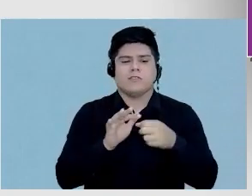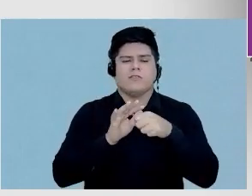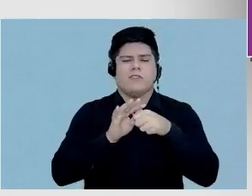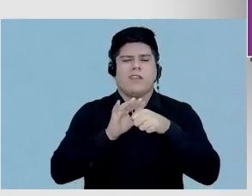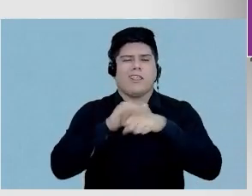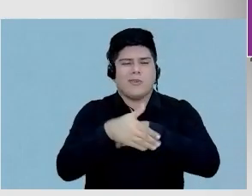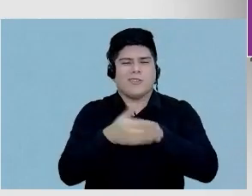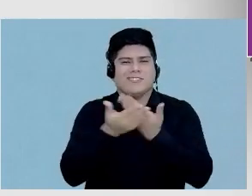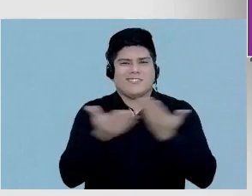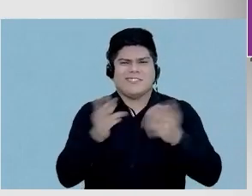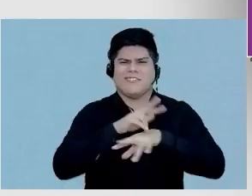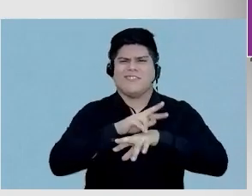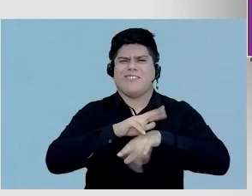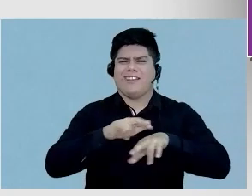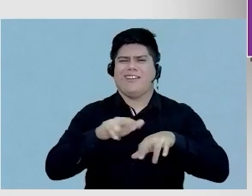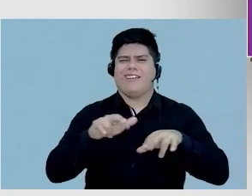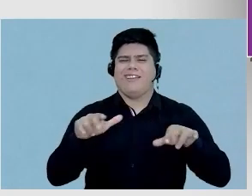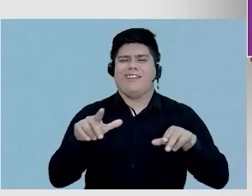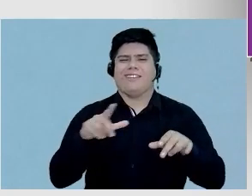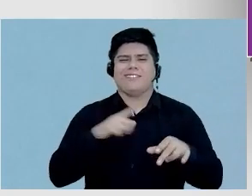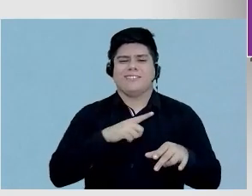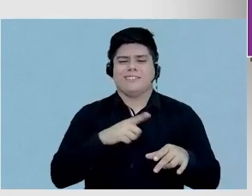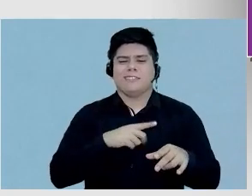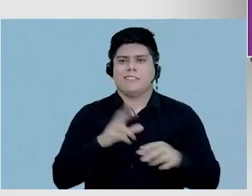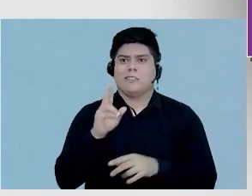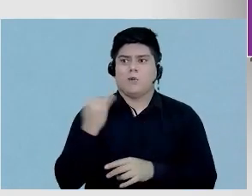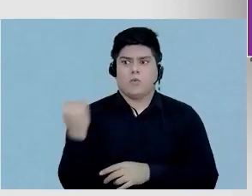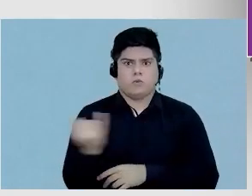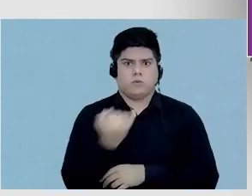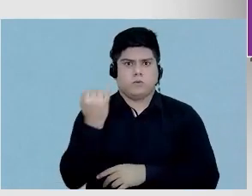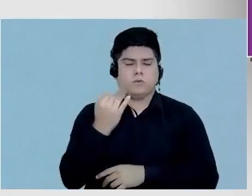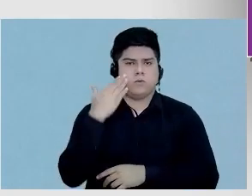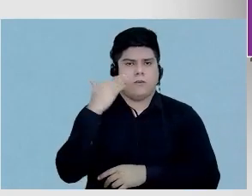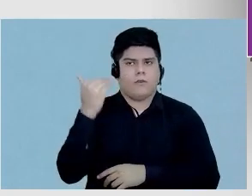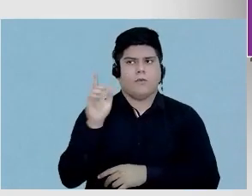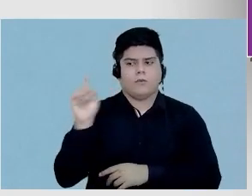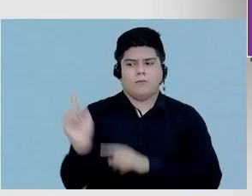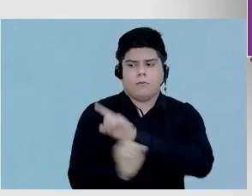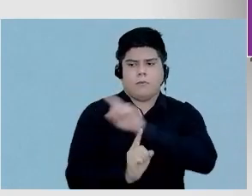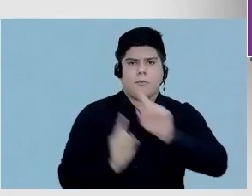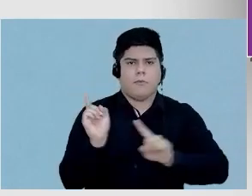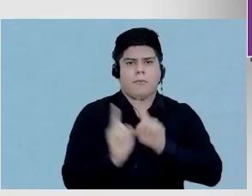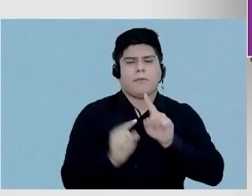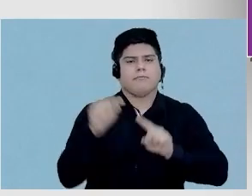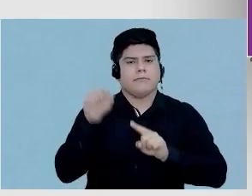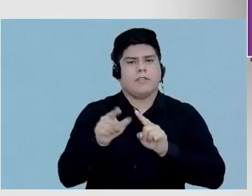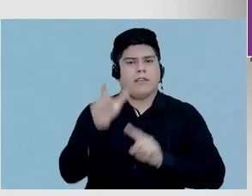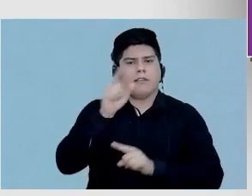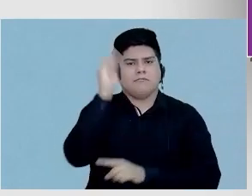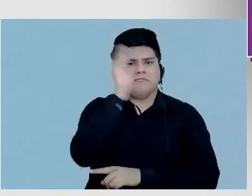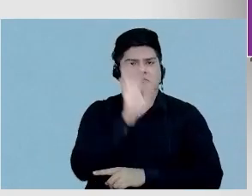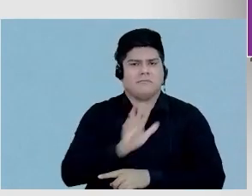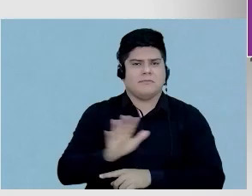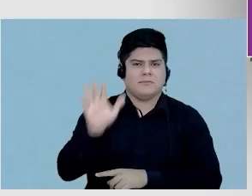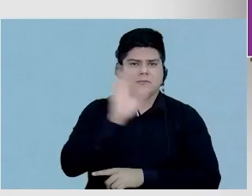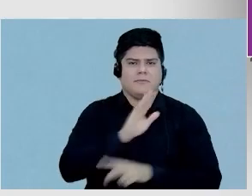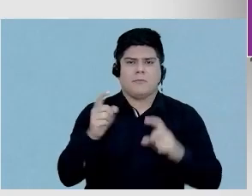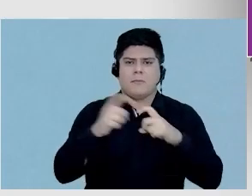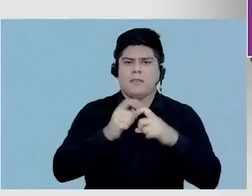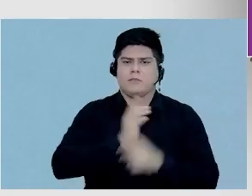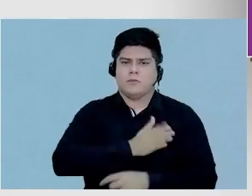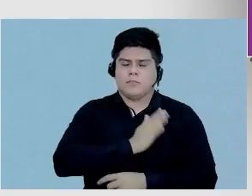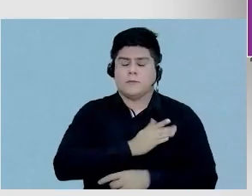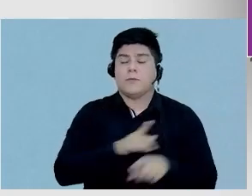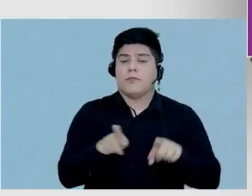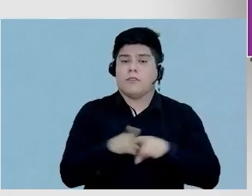nomes importantes da cardiologia nacional, nós vamos ter também a participação de um